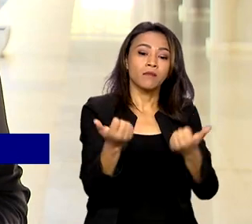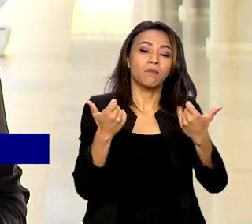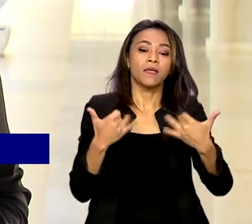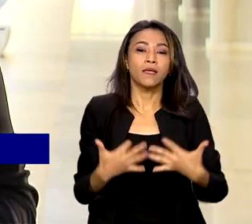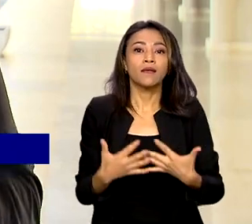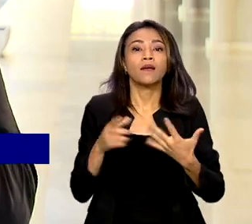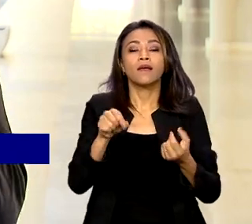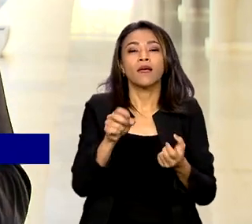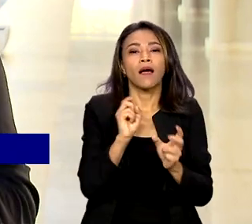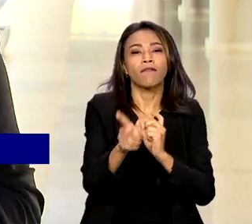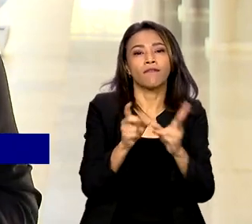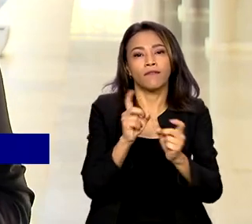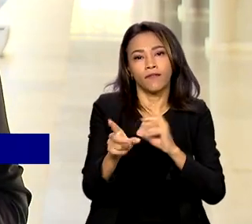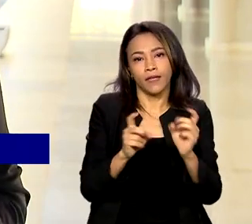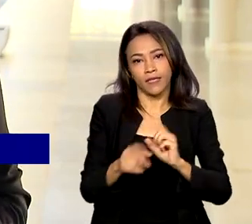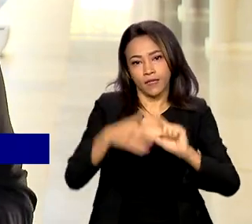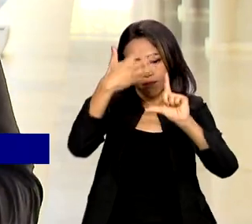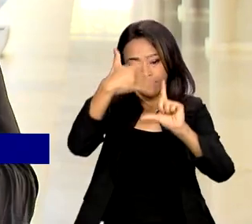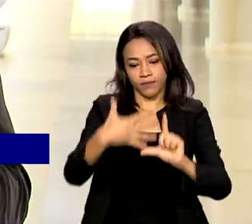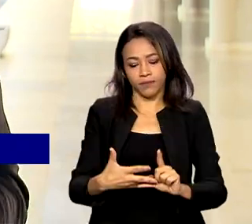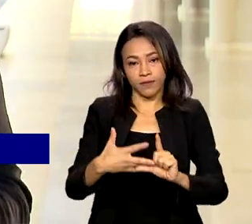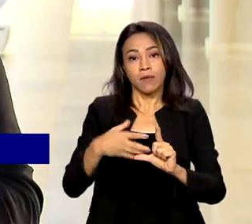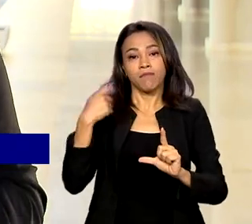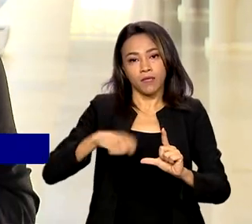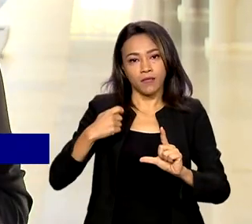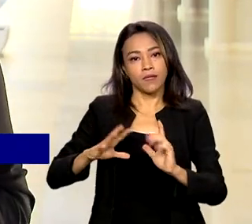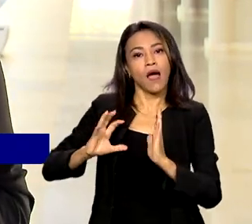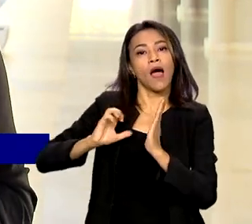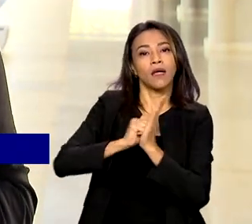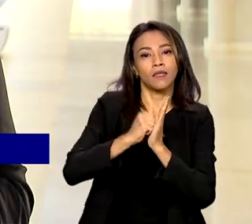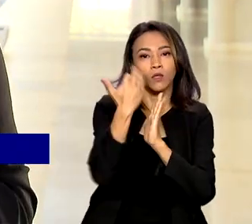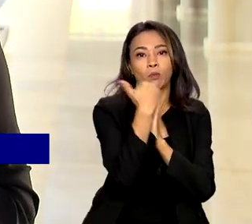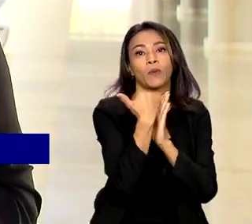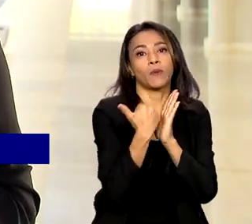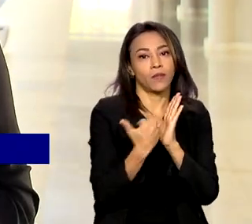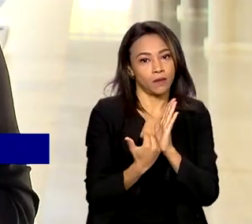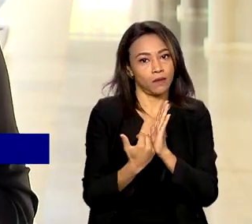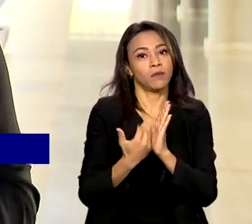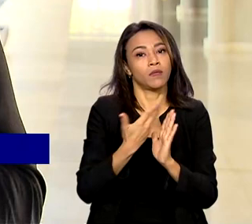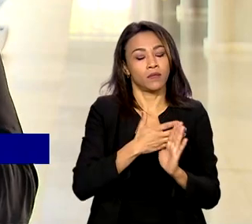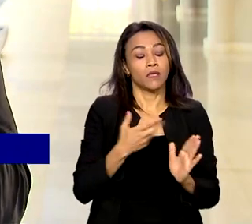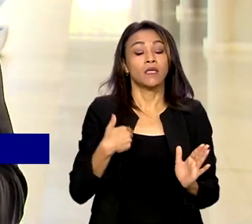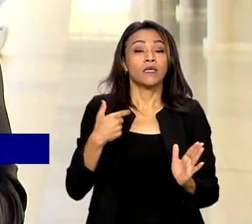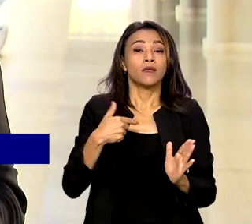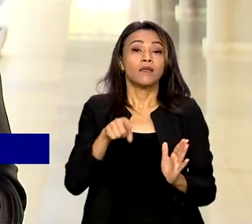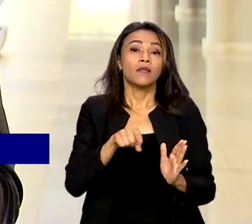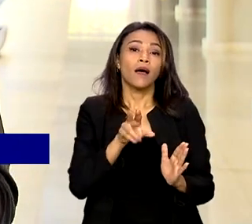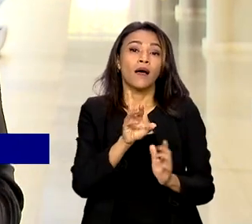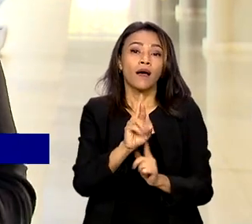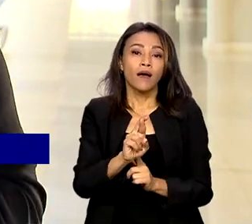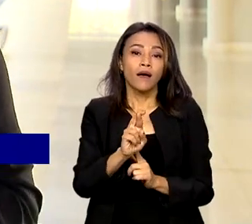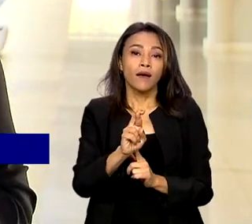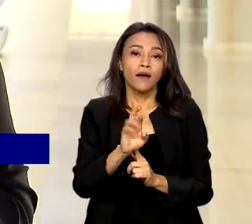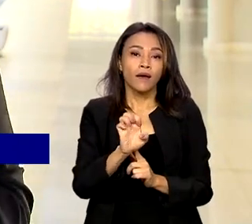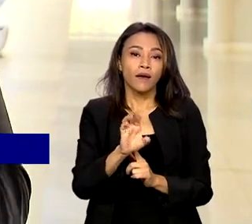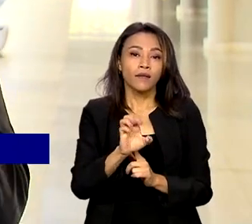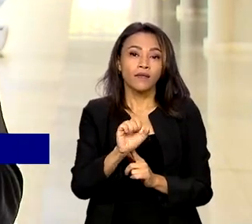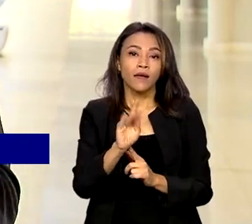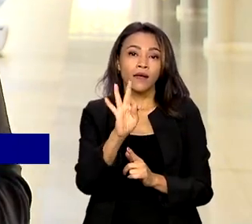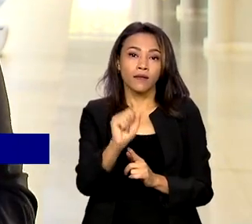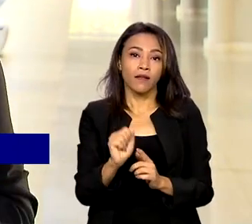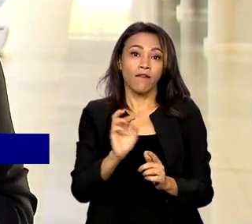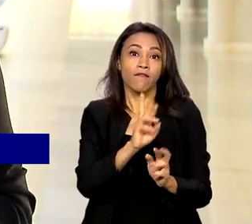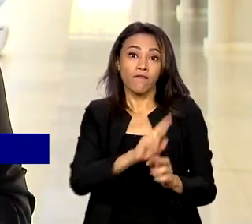comércio eletrônico terá que aderir ao programa Remessa Conforme da Receita Federal, regulamentado recentemente.